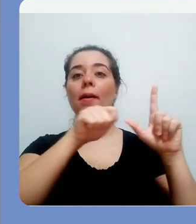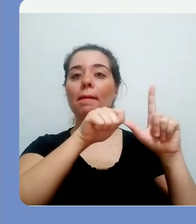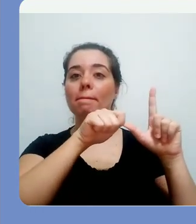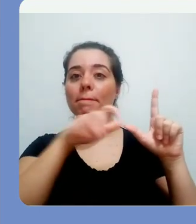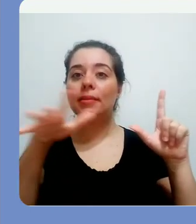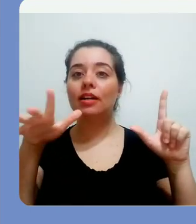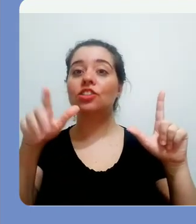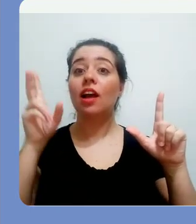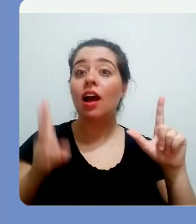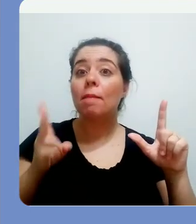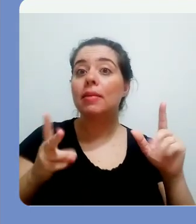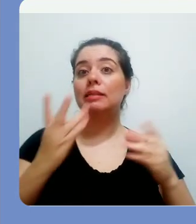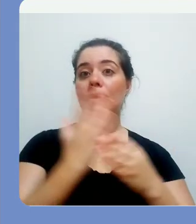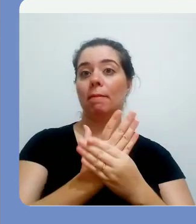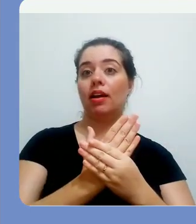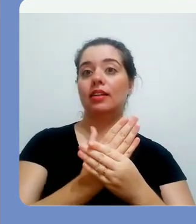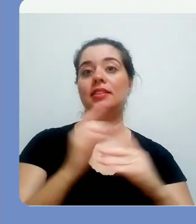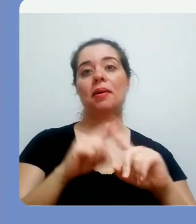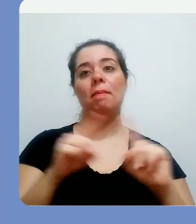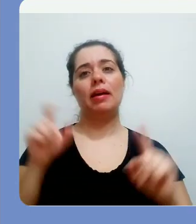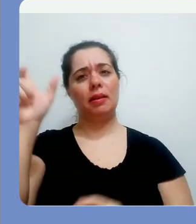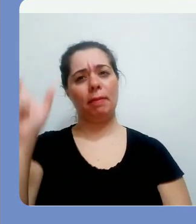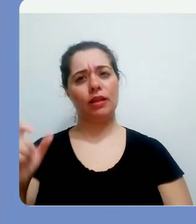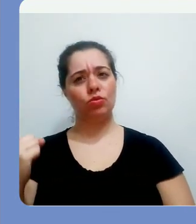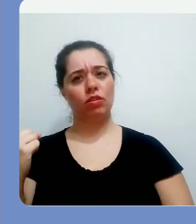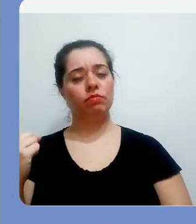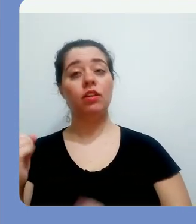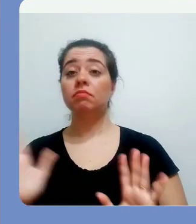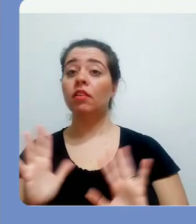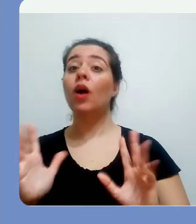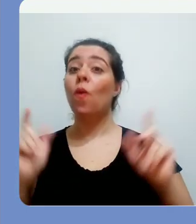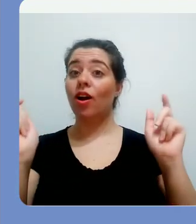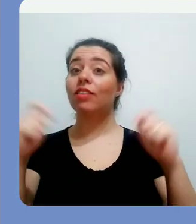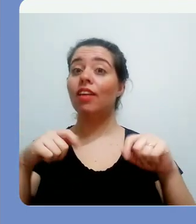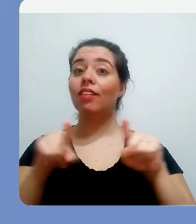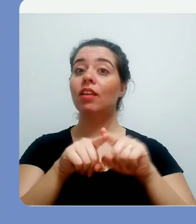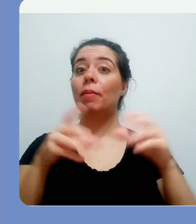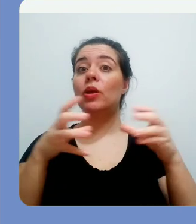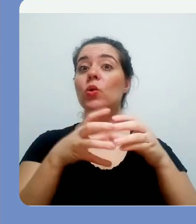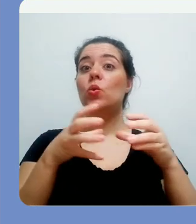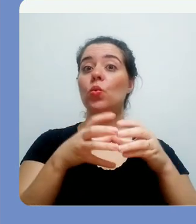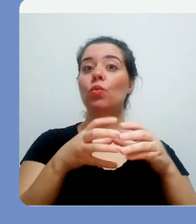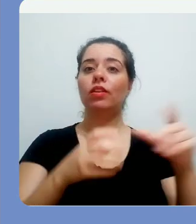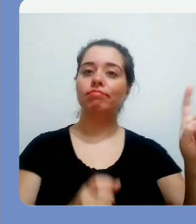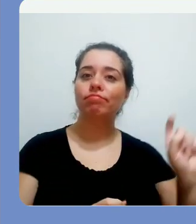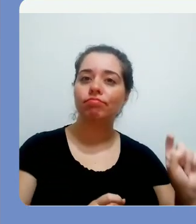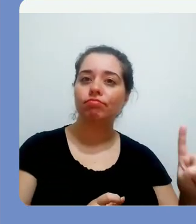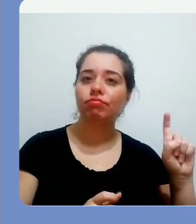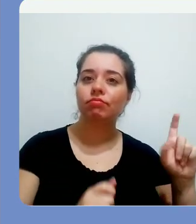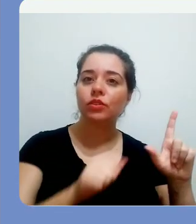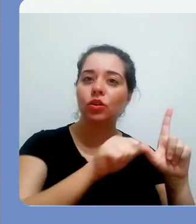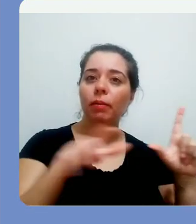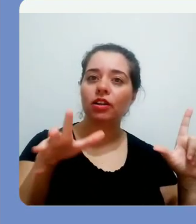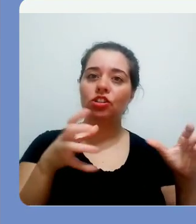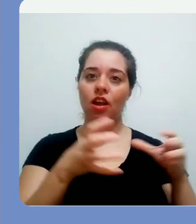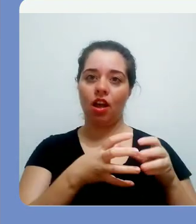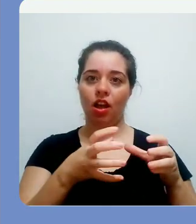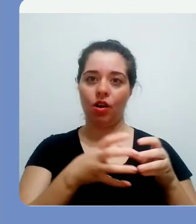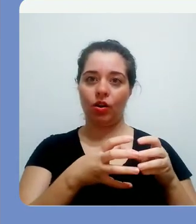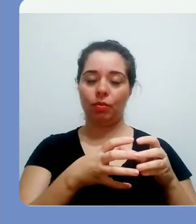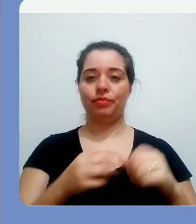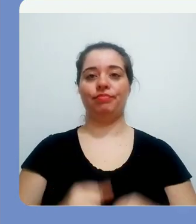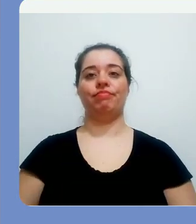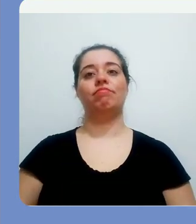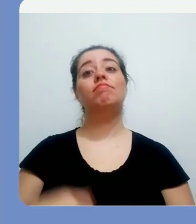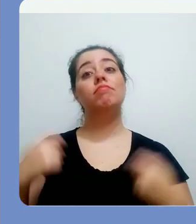compartilhar a mesma pasta, só que agora na forma de um grupo. Então eu posso vir aqui nas opções e clicar em compartilhar com o